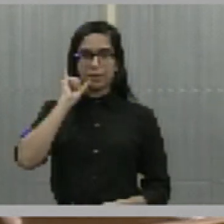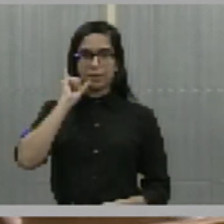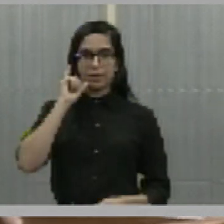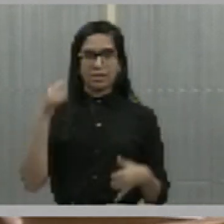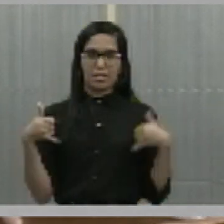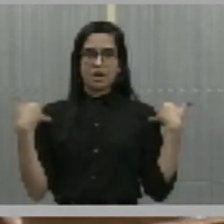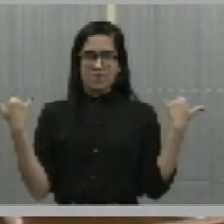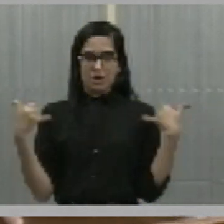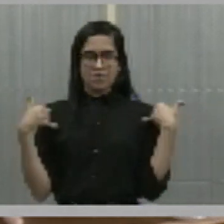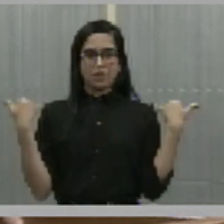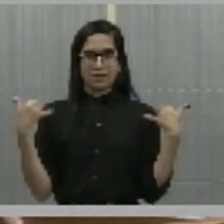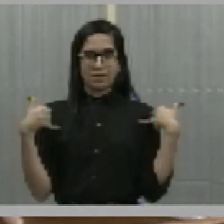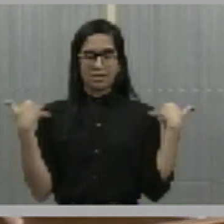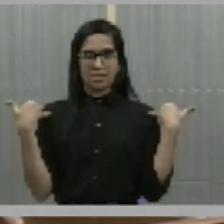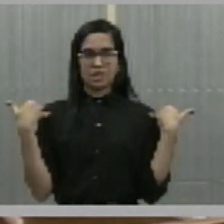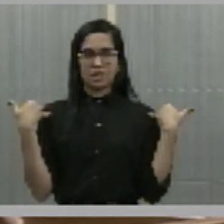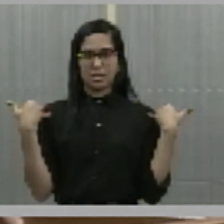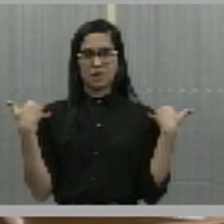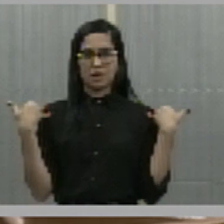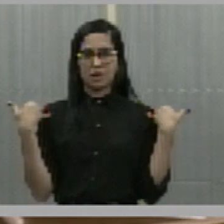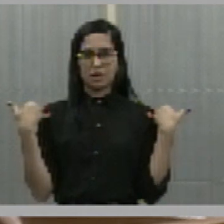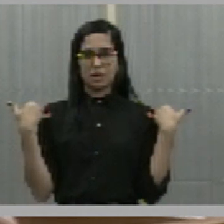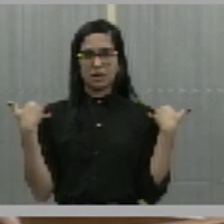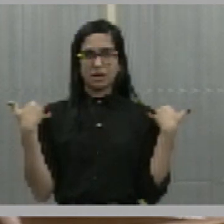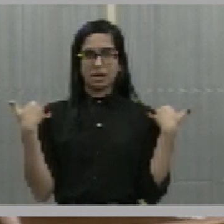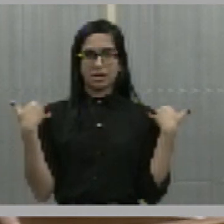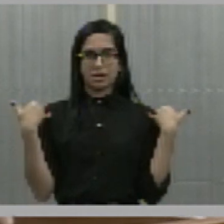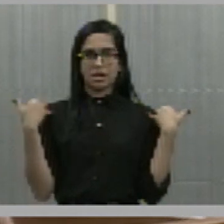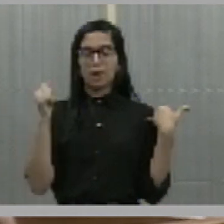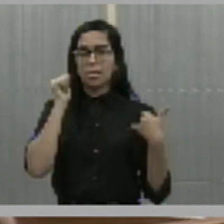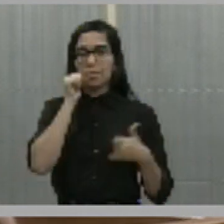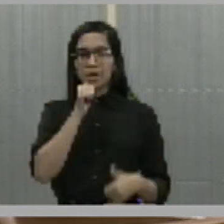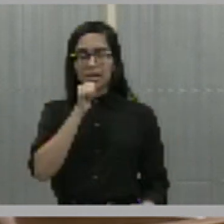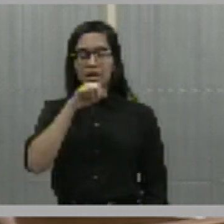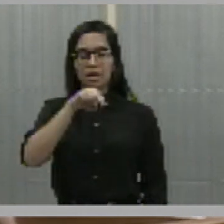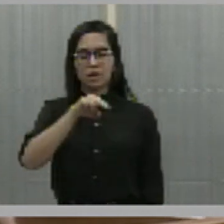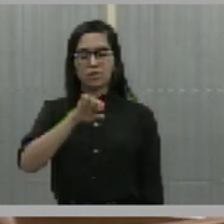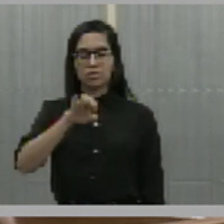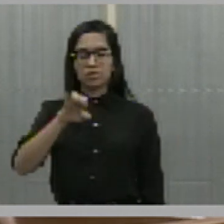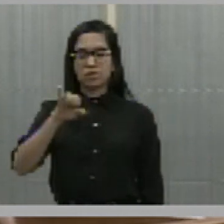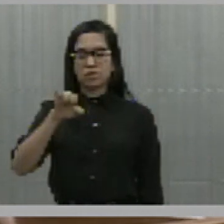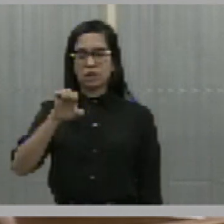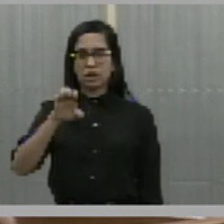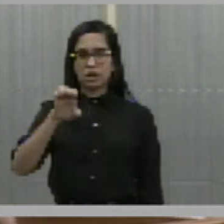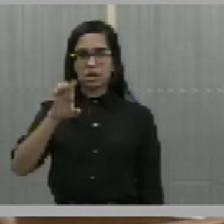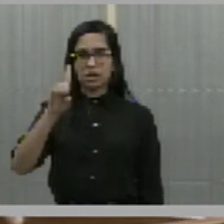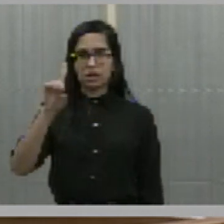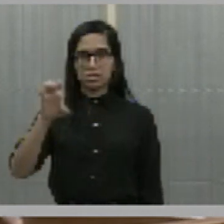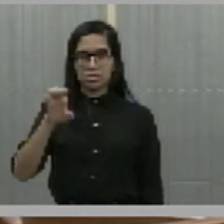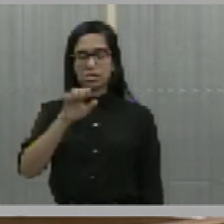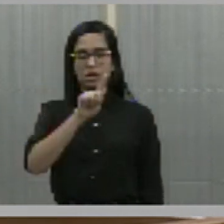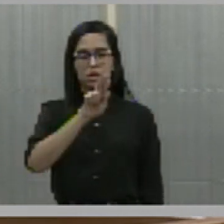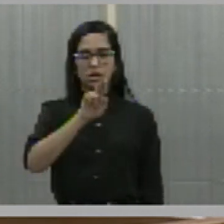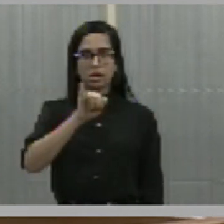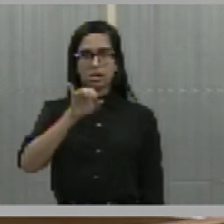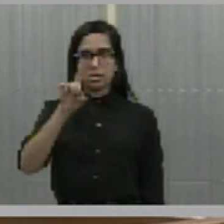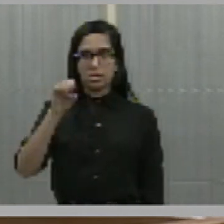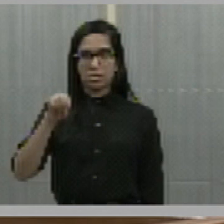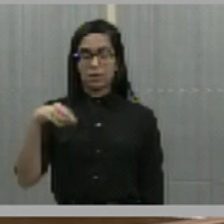aniversário da nossa arqueóloga Niede Guidon. Fez 90 anos de idade,